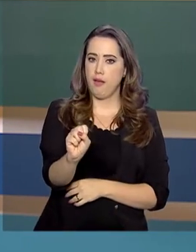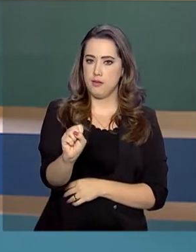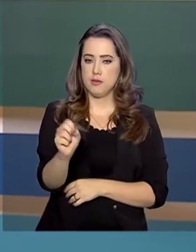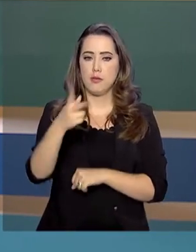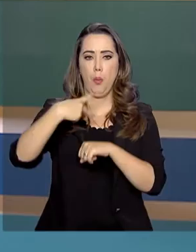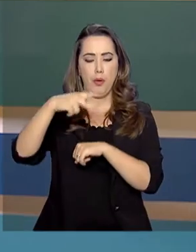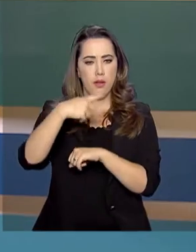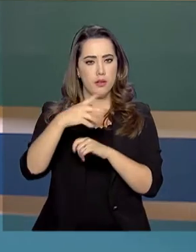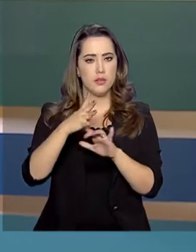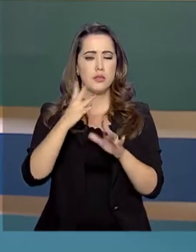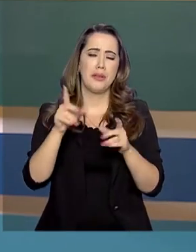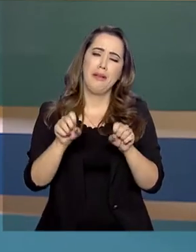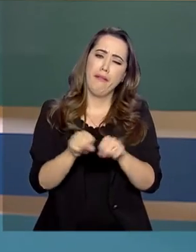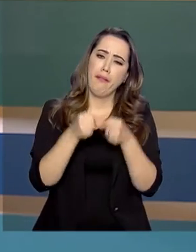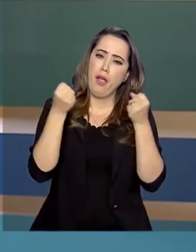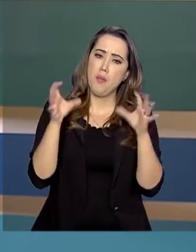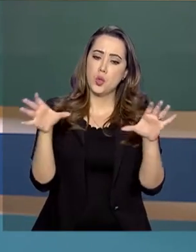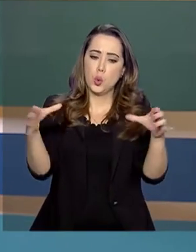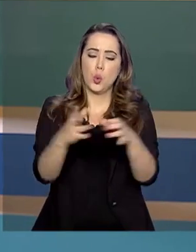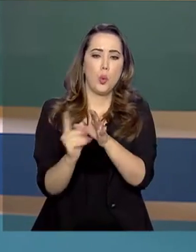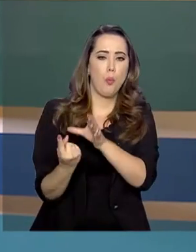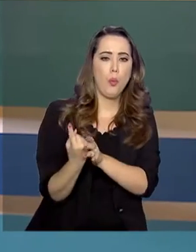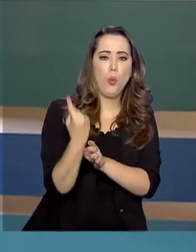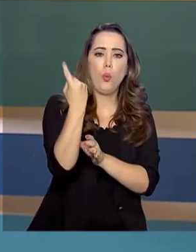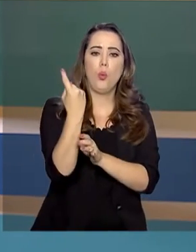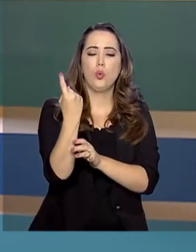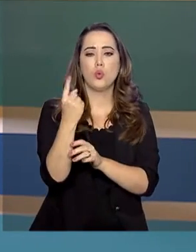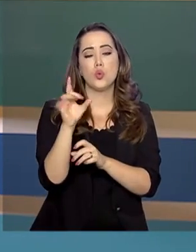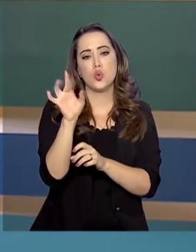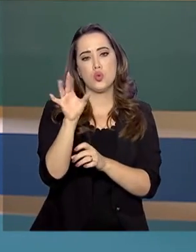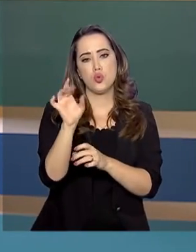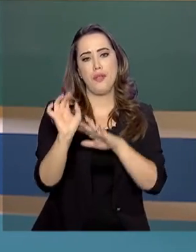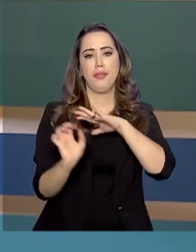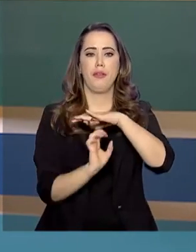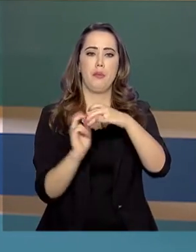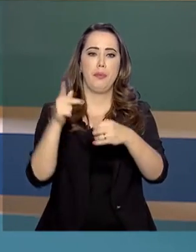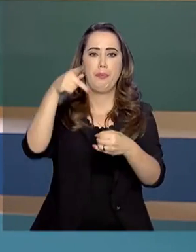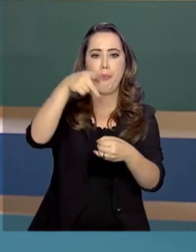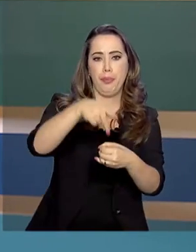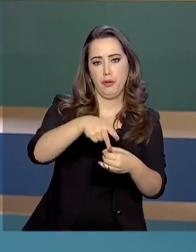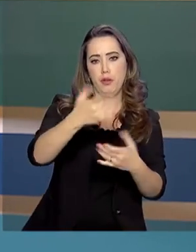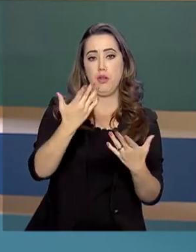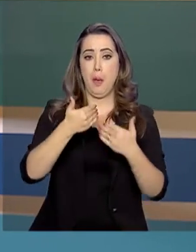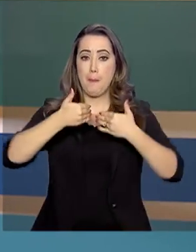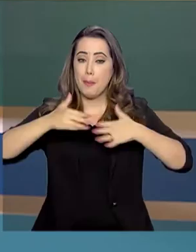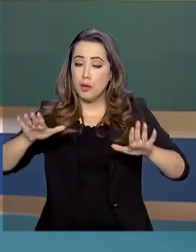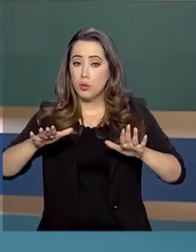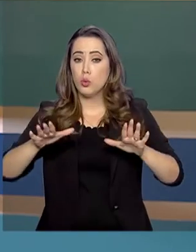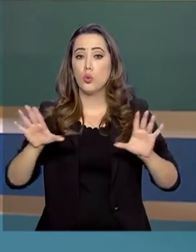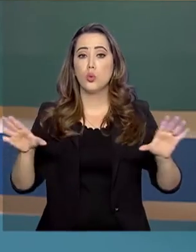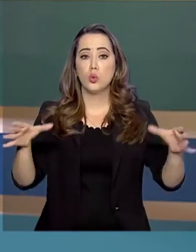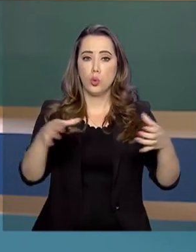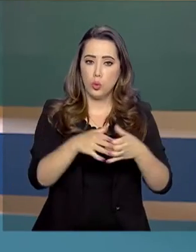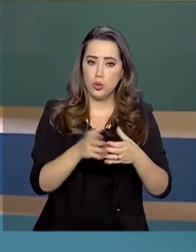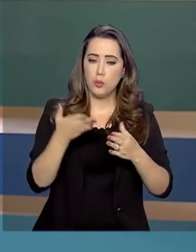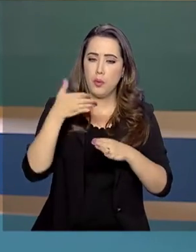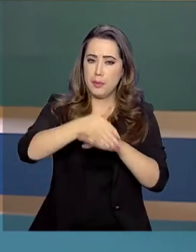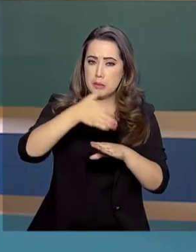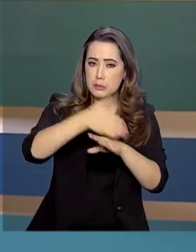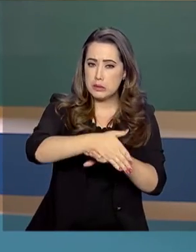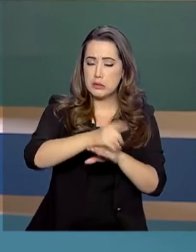prevê a quebra do monopólio de produção e distribuição da Petrobras. A abertura do mercado, com a participação de empresas